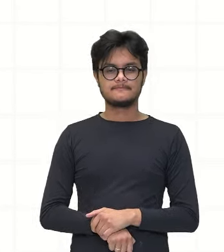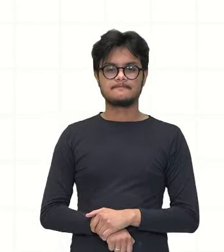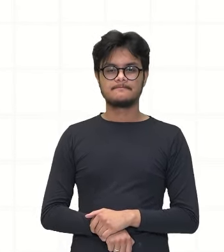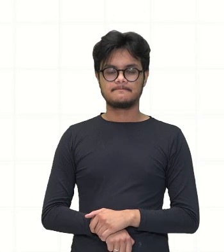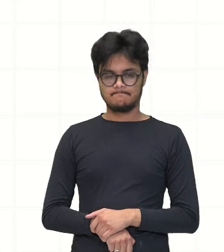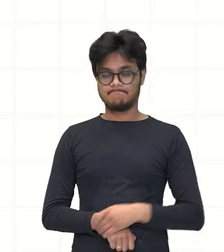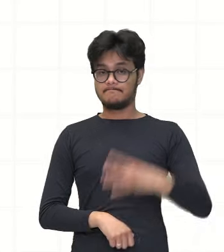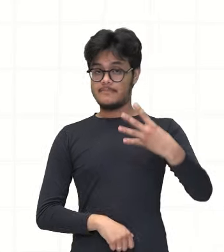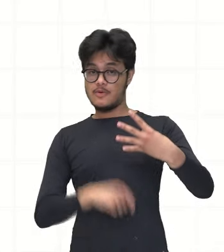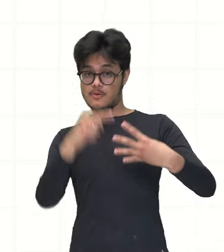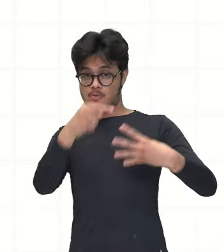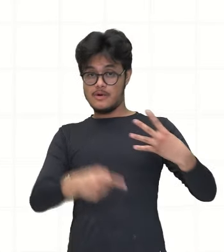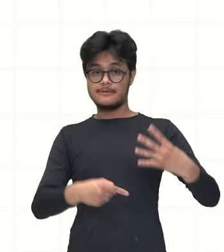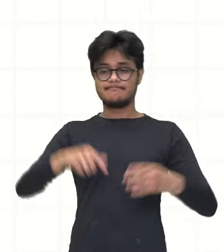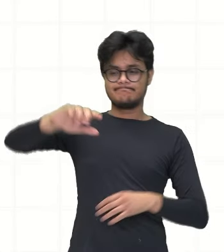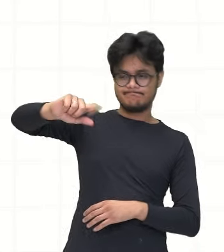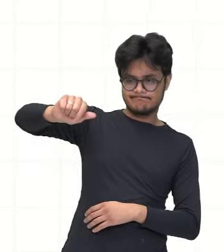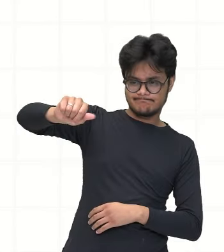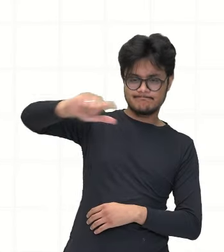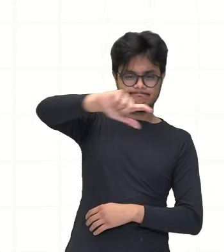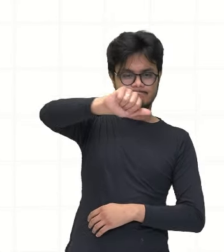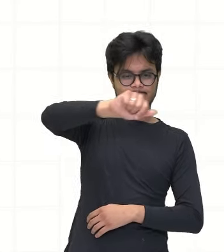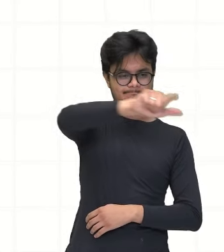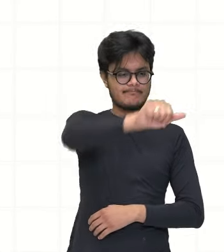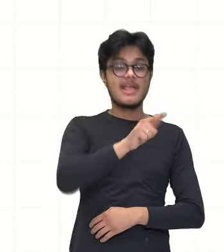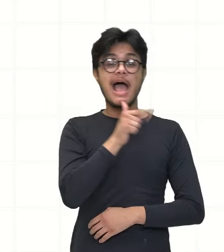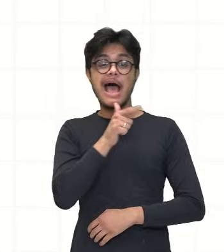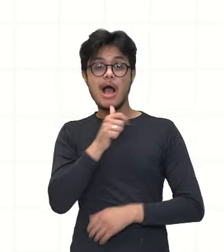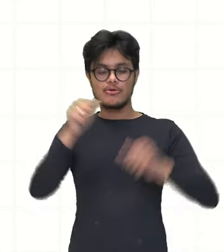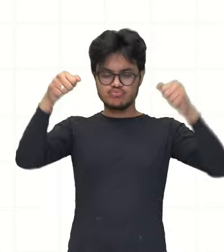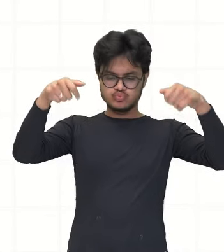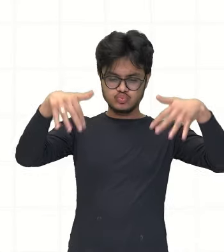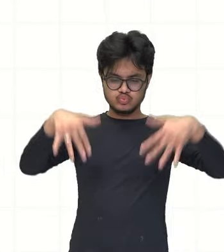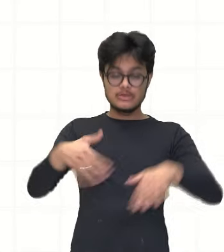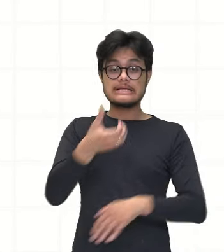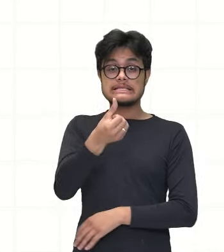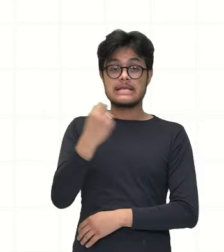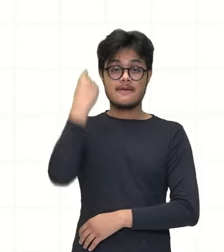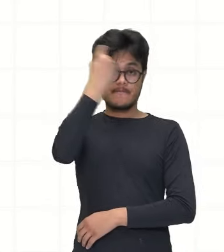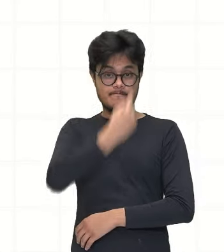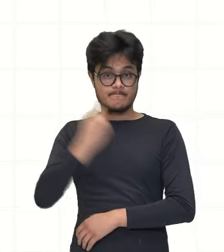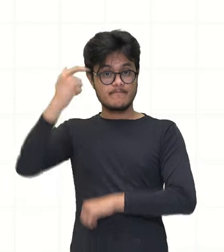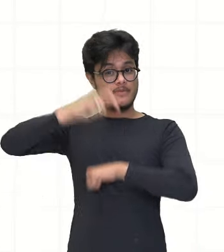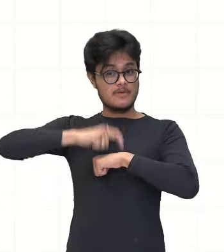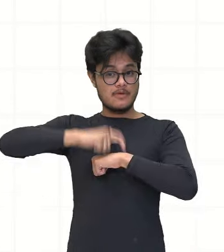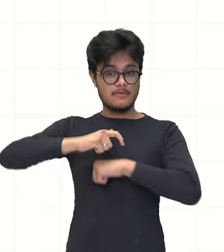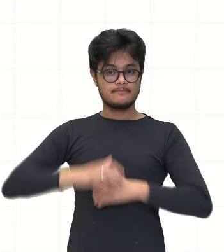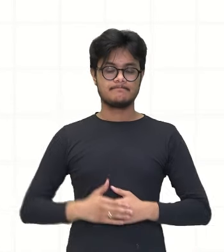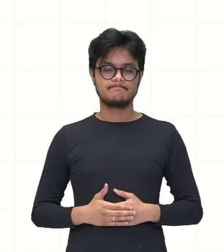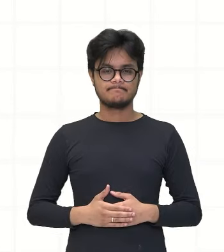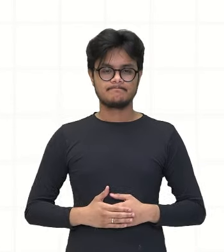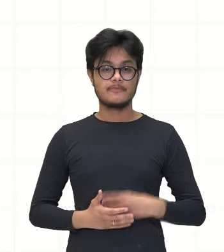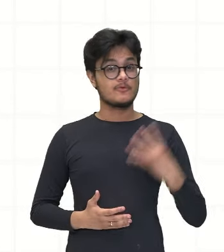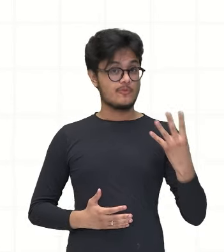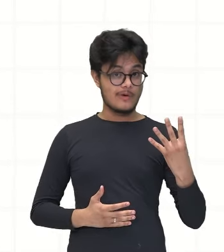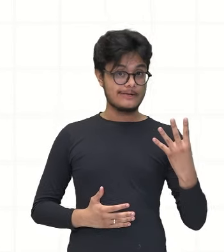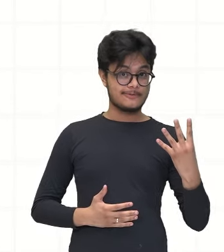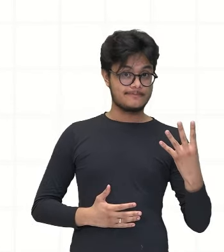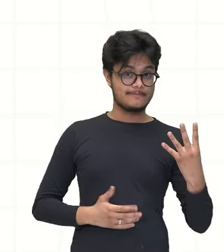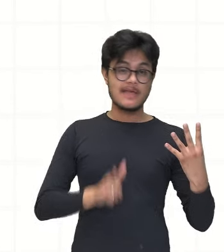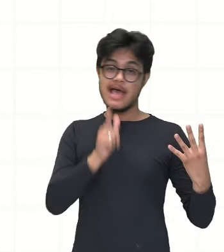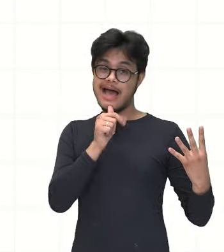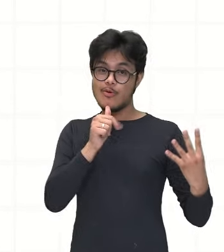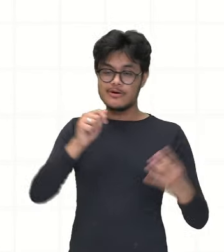quatro torneiras iguais enchem um reservatório em seis horas. Então, olhem as informações. Quatro torneiras,